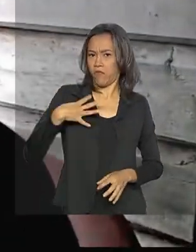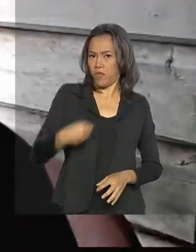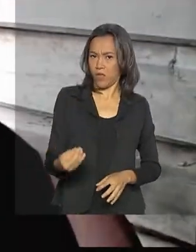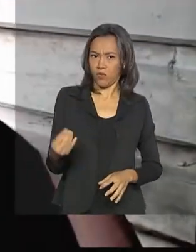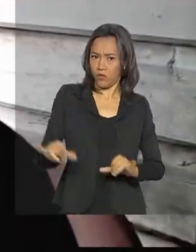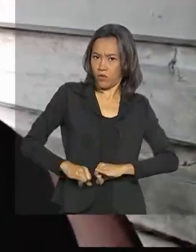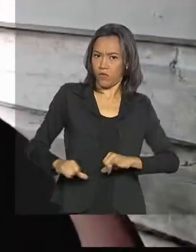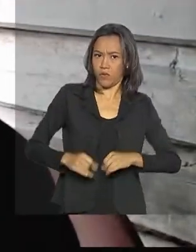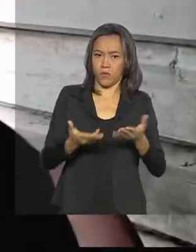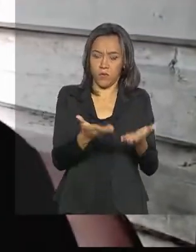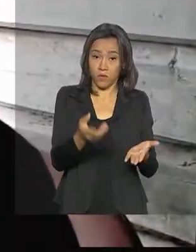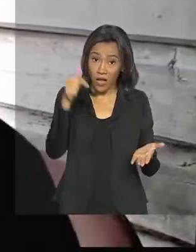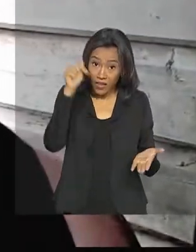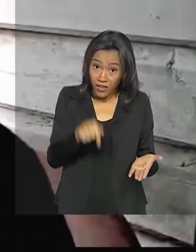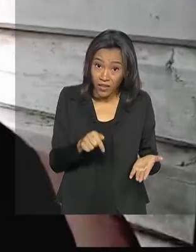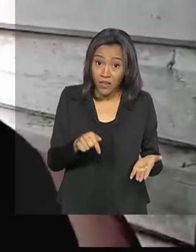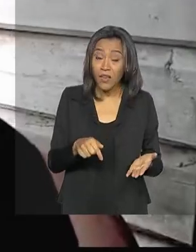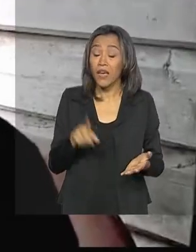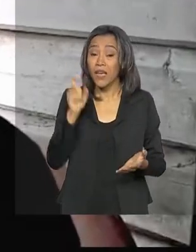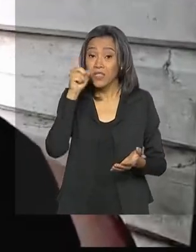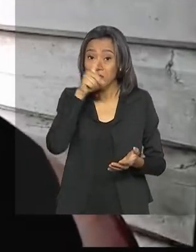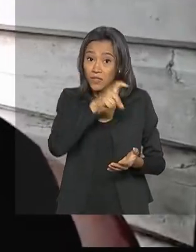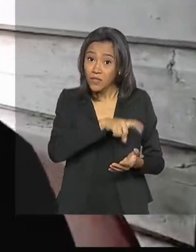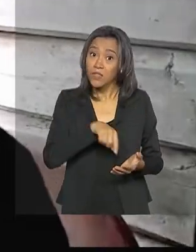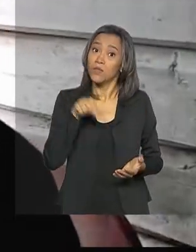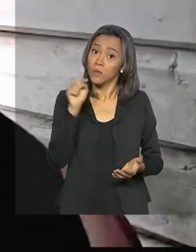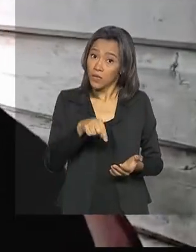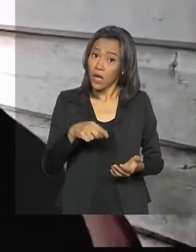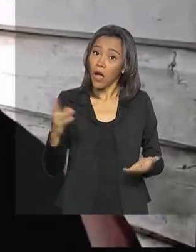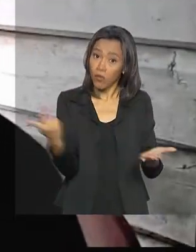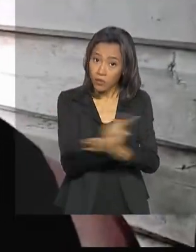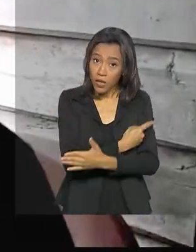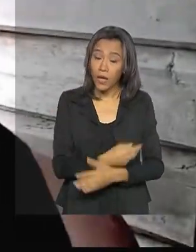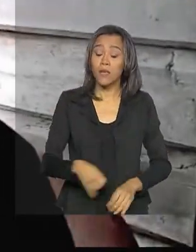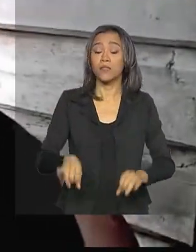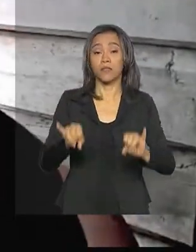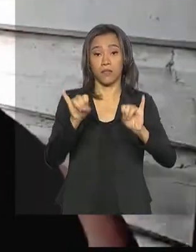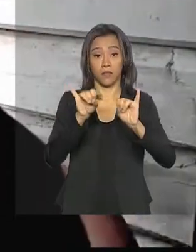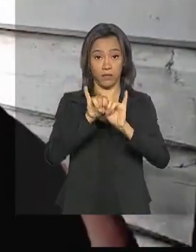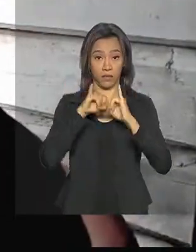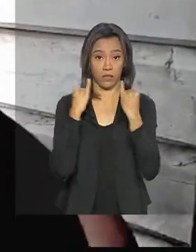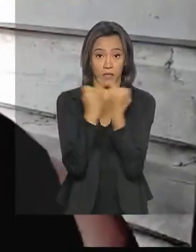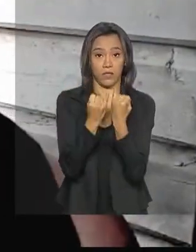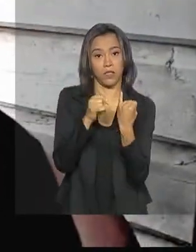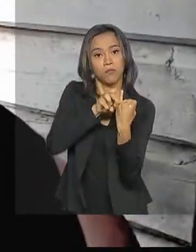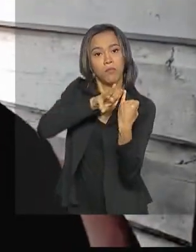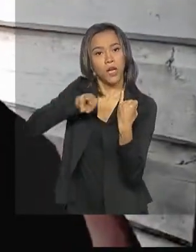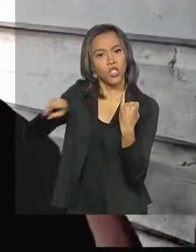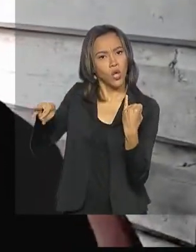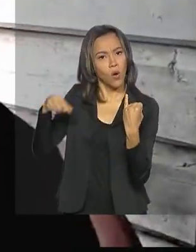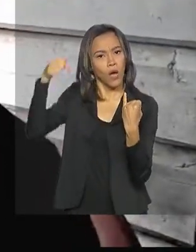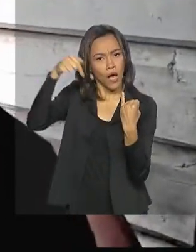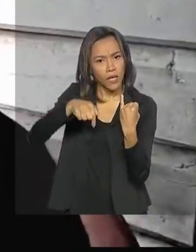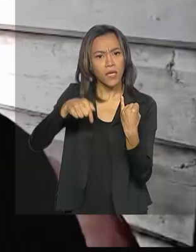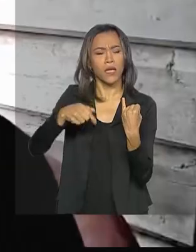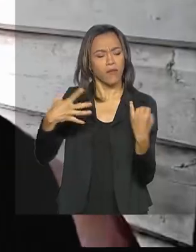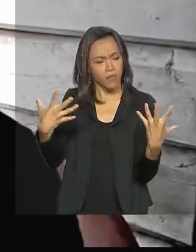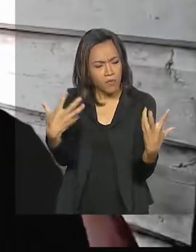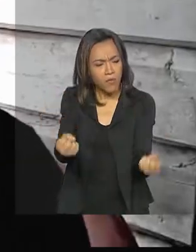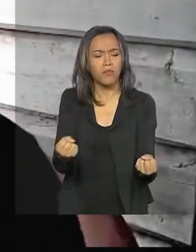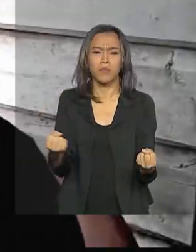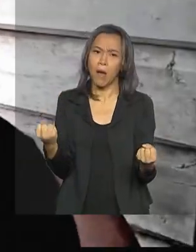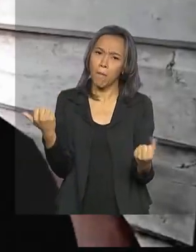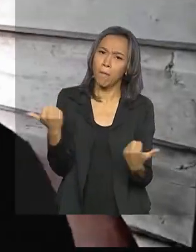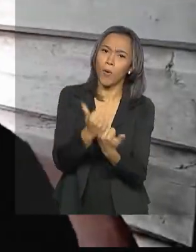difícil aqui no Marajó, é muito difícil. Então vamos lá, vamos abraçar esse projeto para que venha para cá,